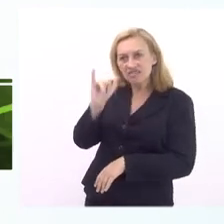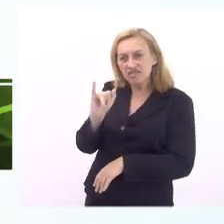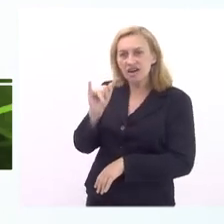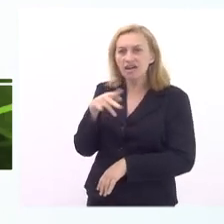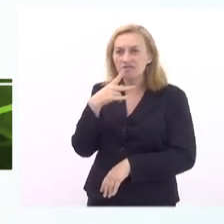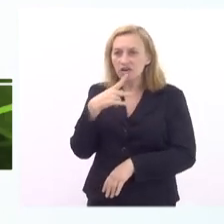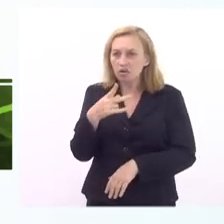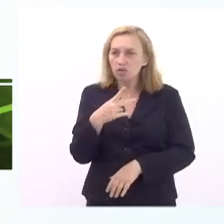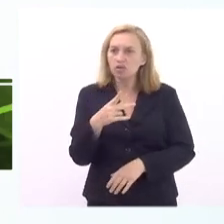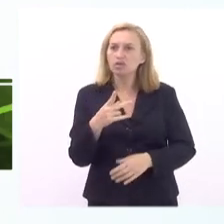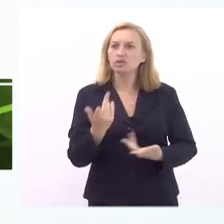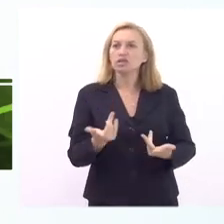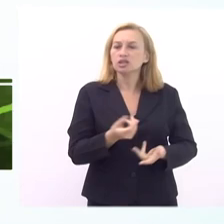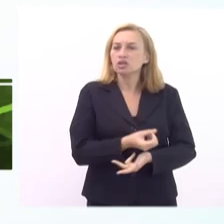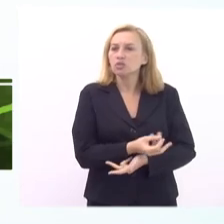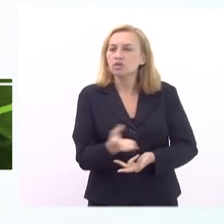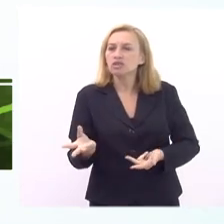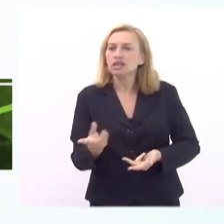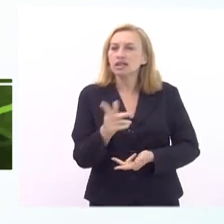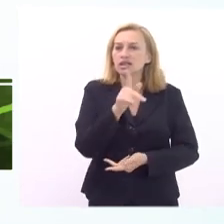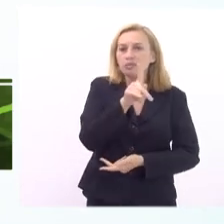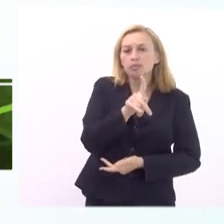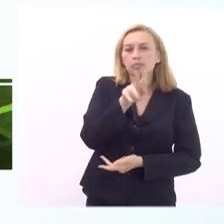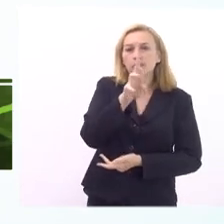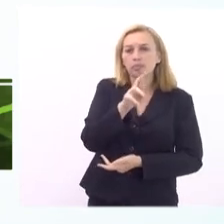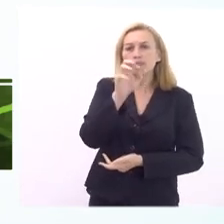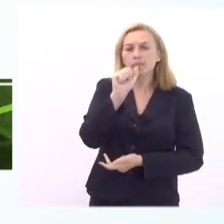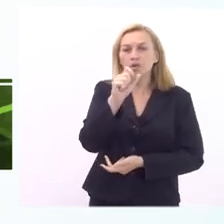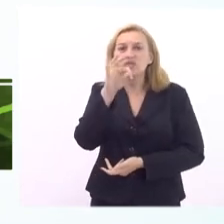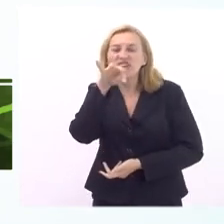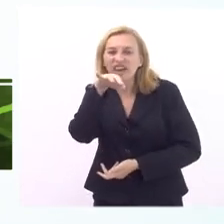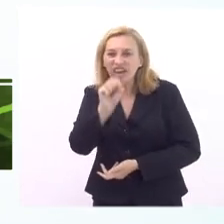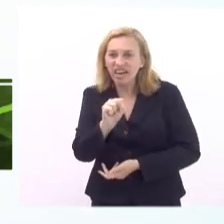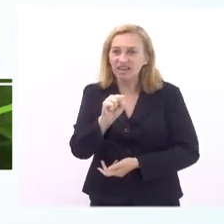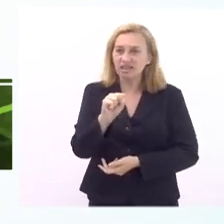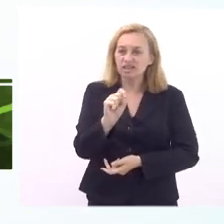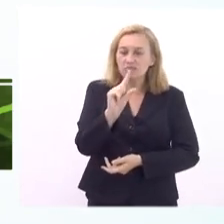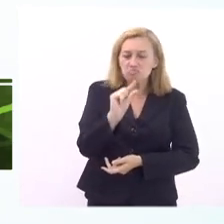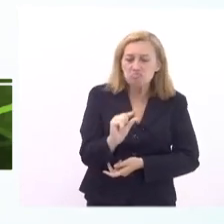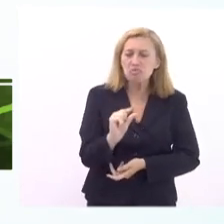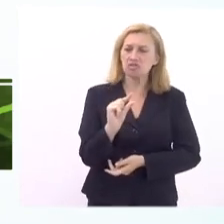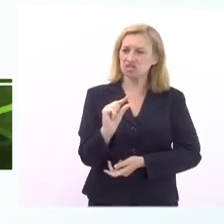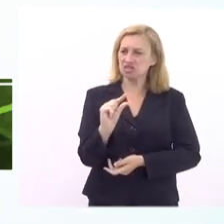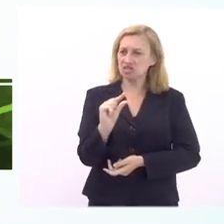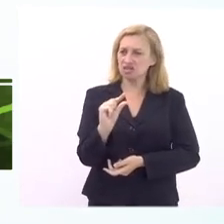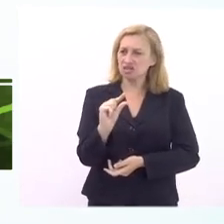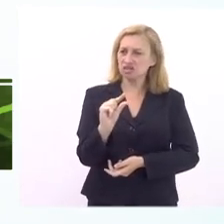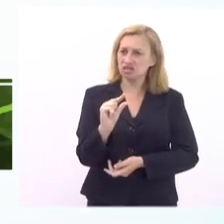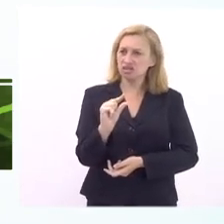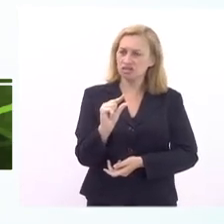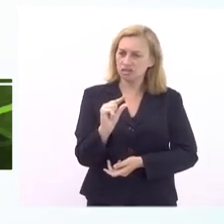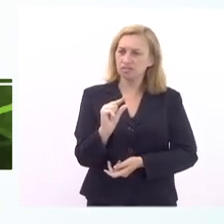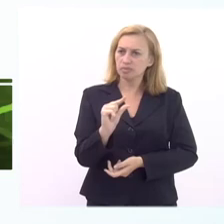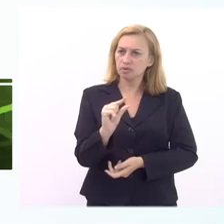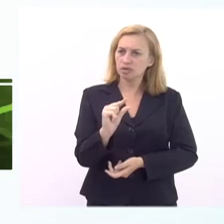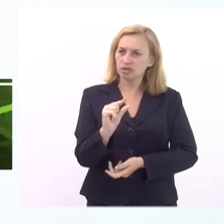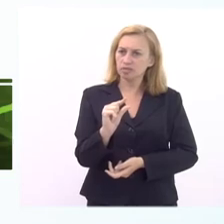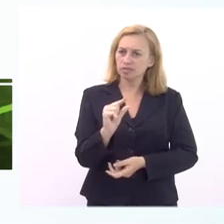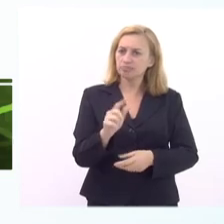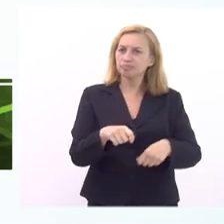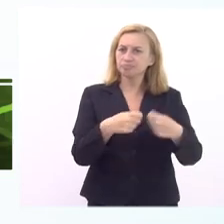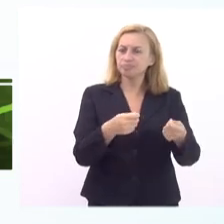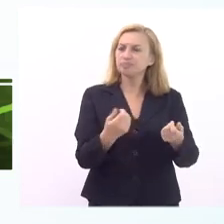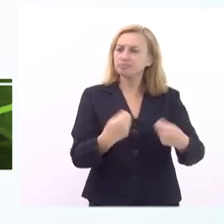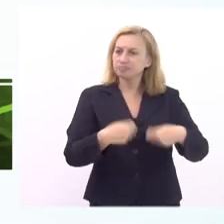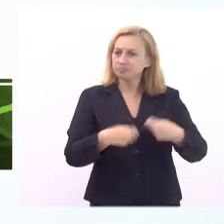trouxe que essa quantidade de proteína estimada ela é uma quantidade mínima para garantir o mínimo das necessidades